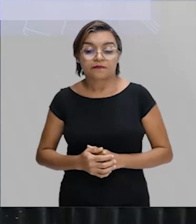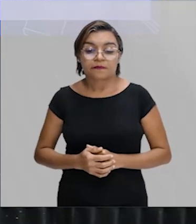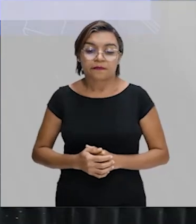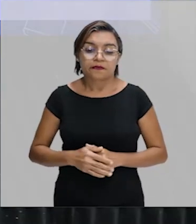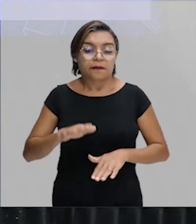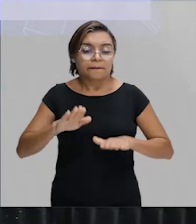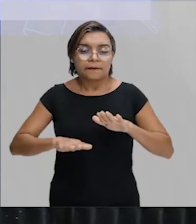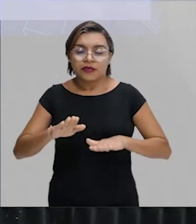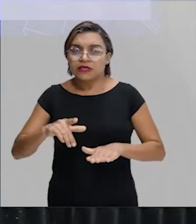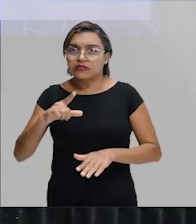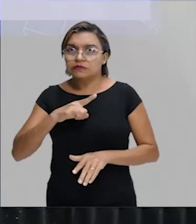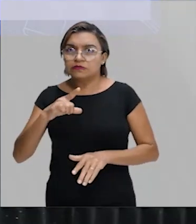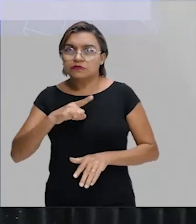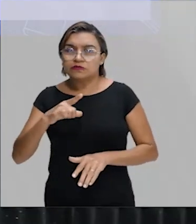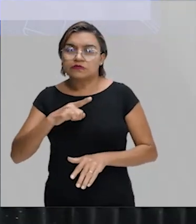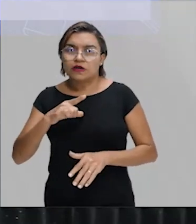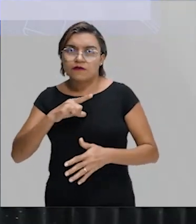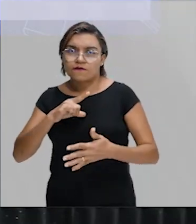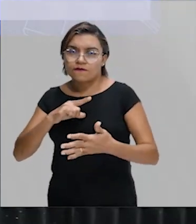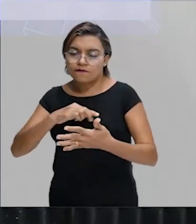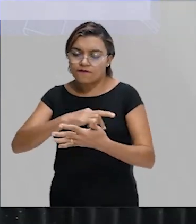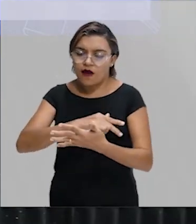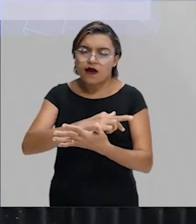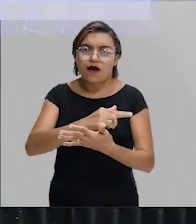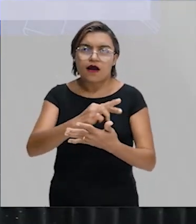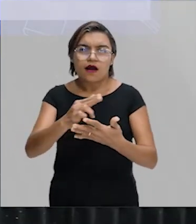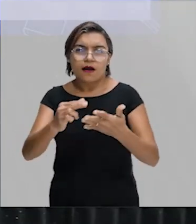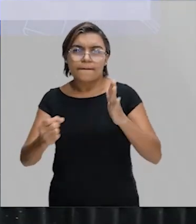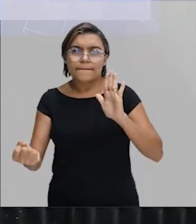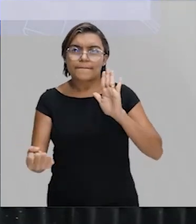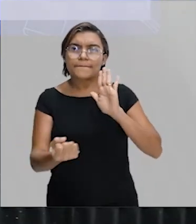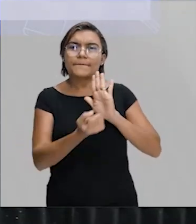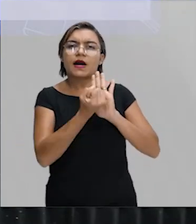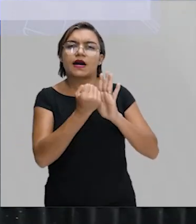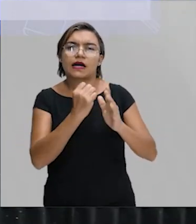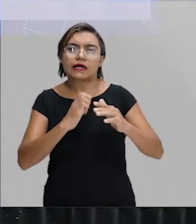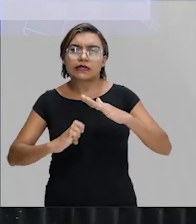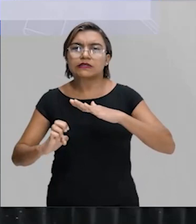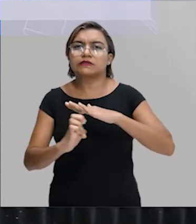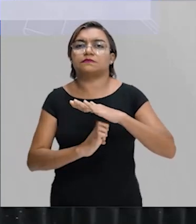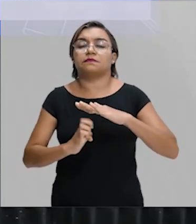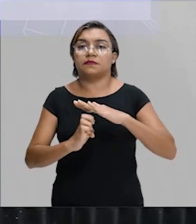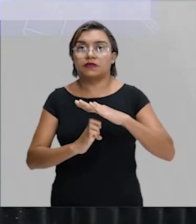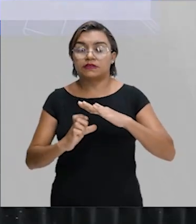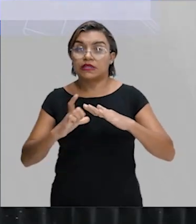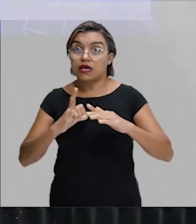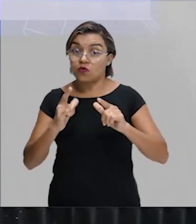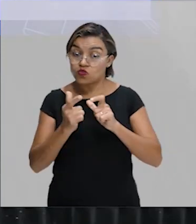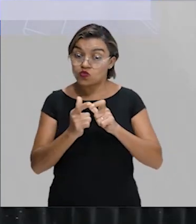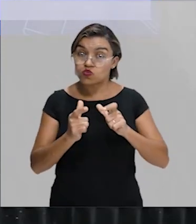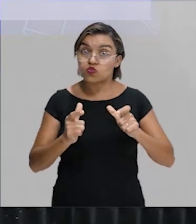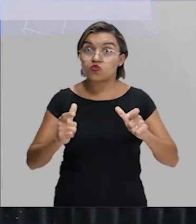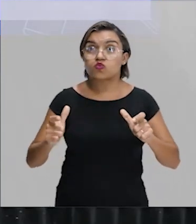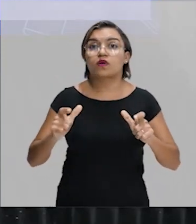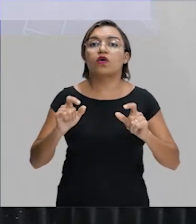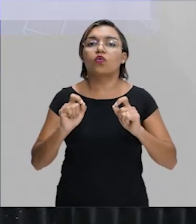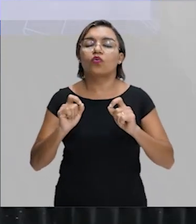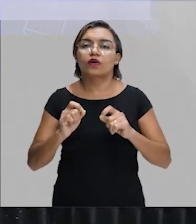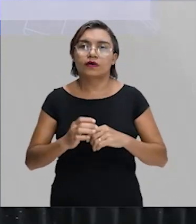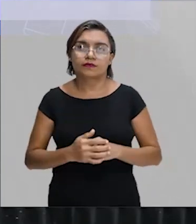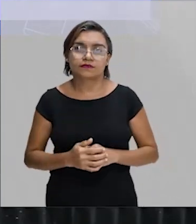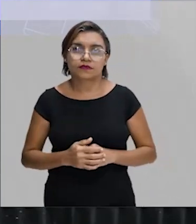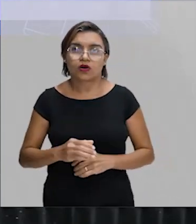variadas marcas de empresas, uma tendência global hoje é a expansão dos chamados